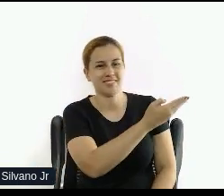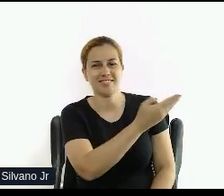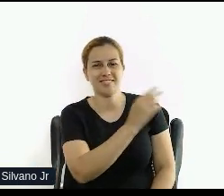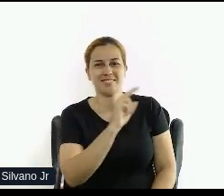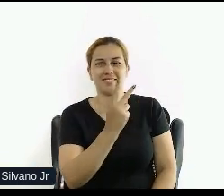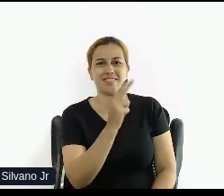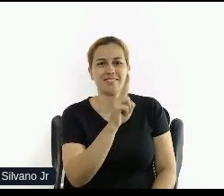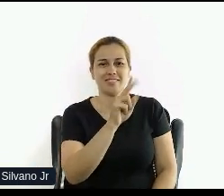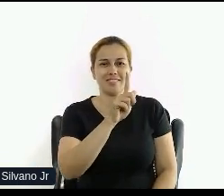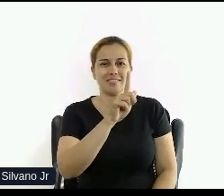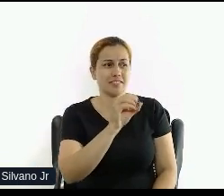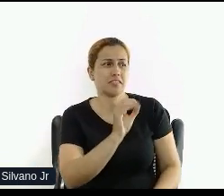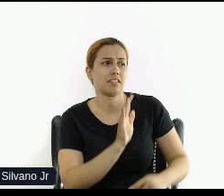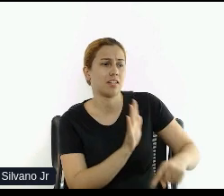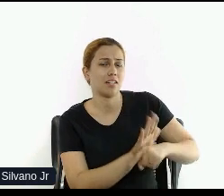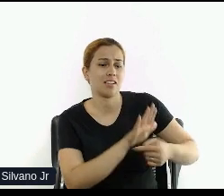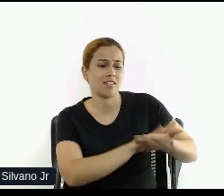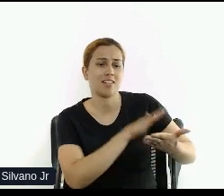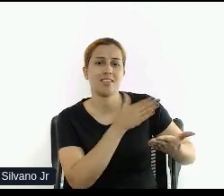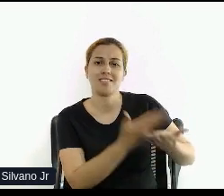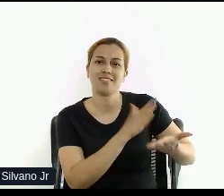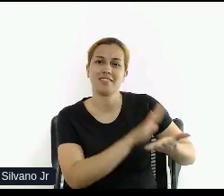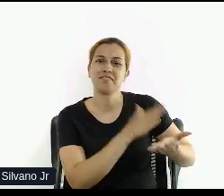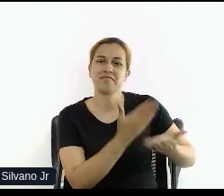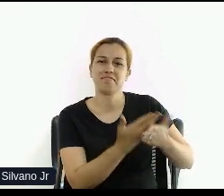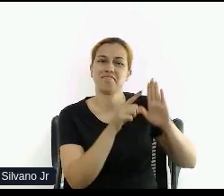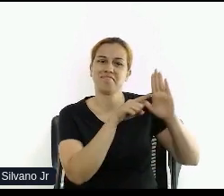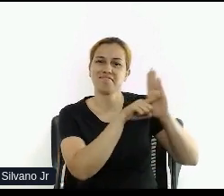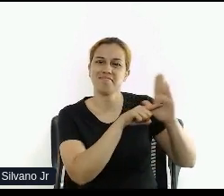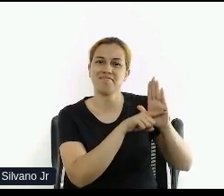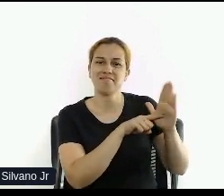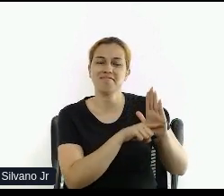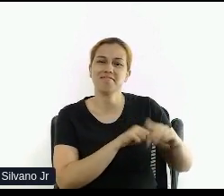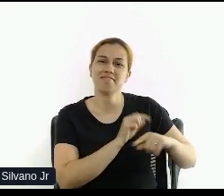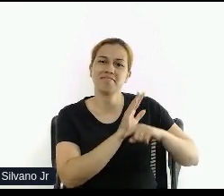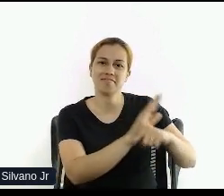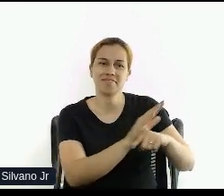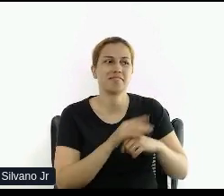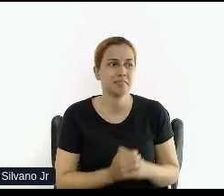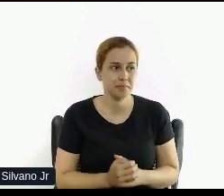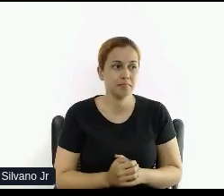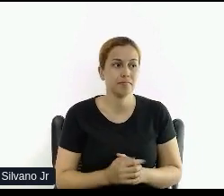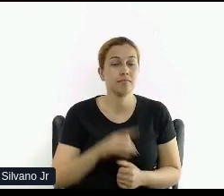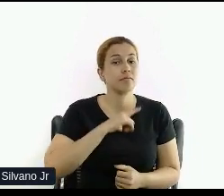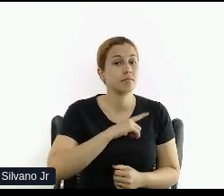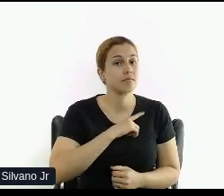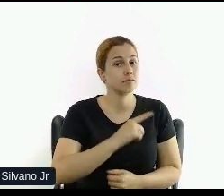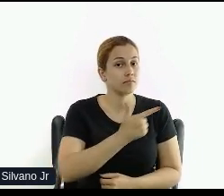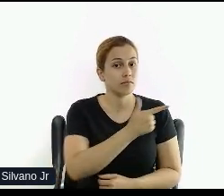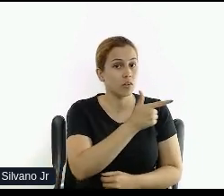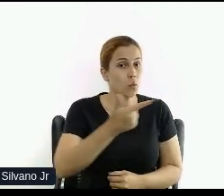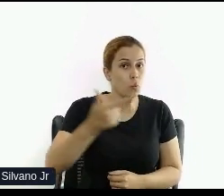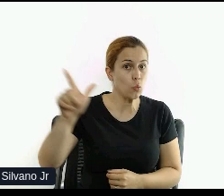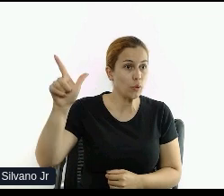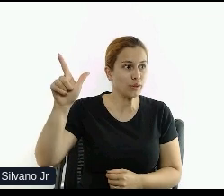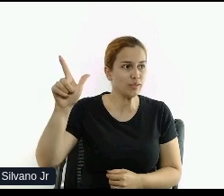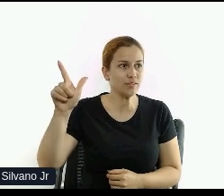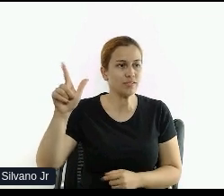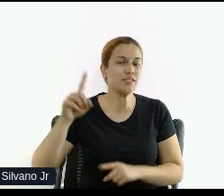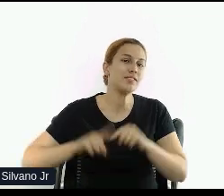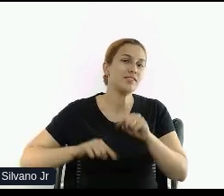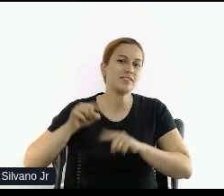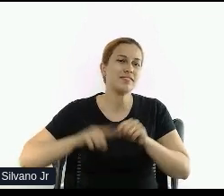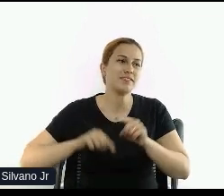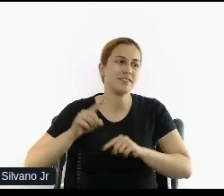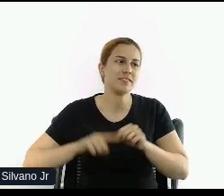sinalização ali da frase que foi pesquisada. E a gente também tem um outro produto, esse